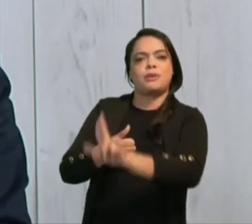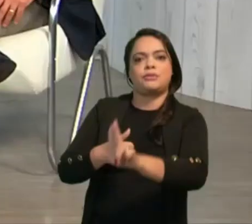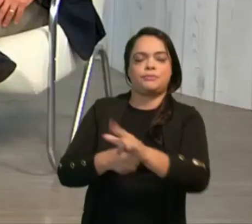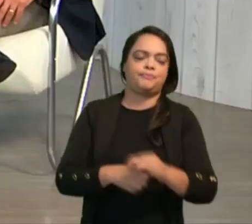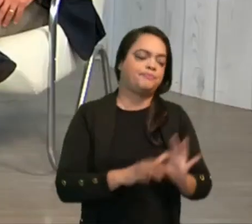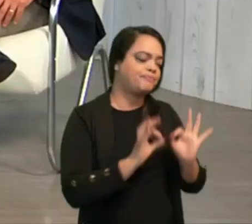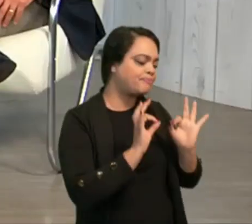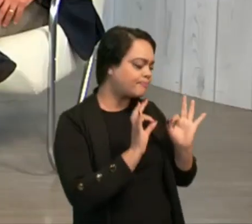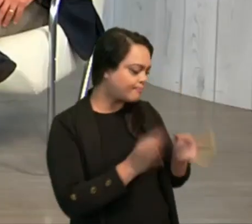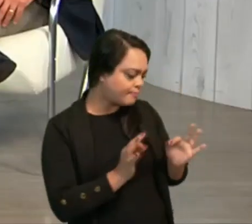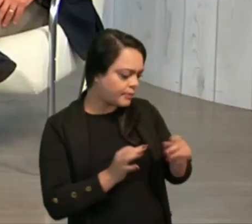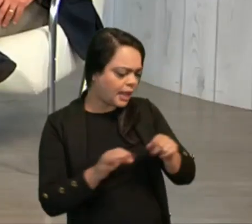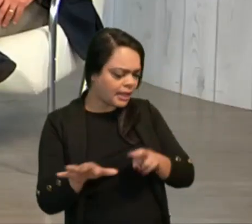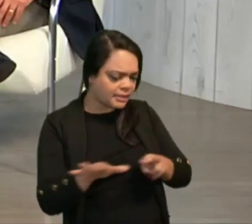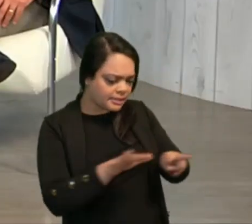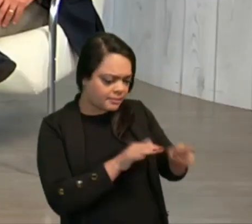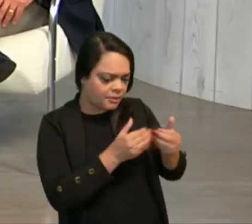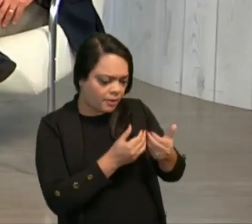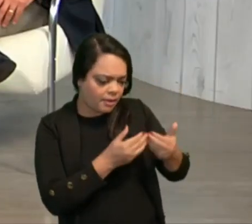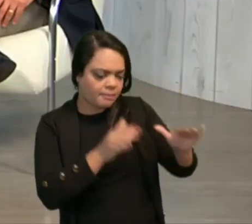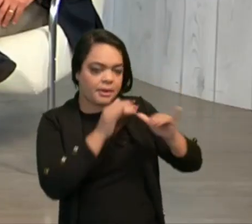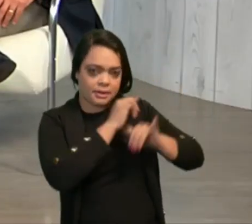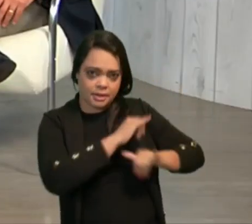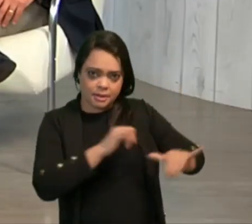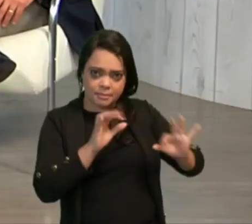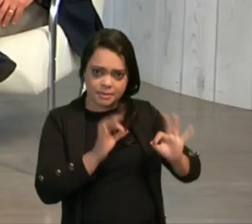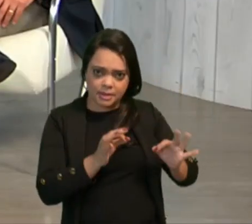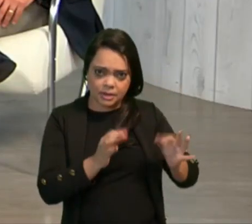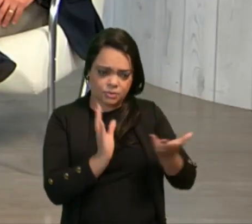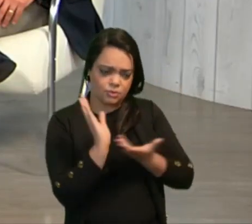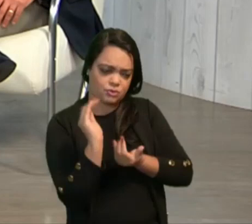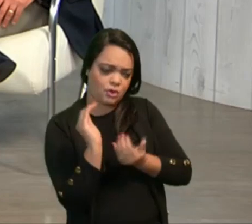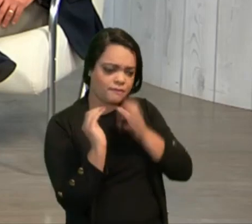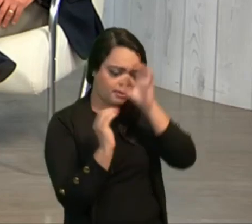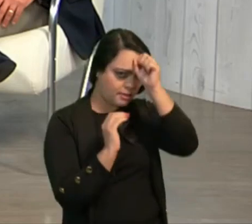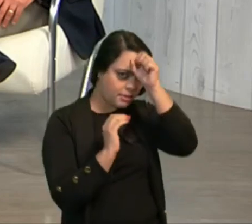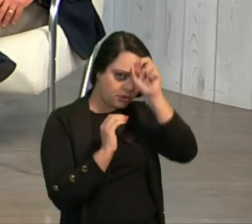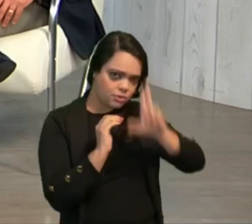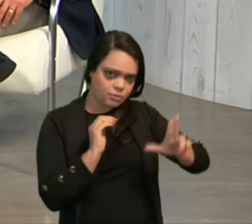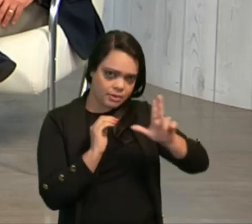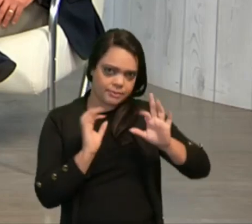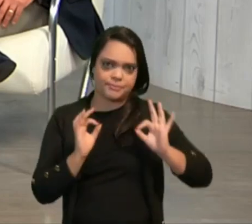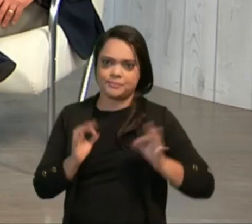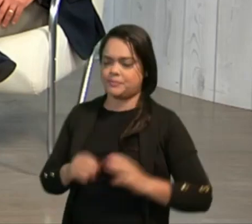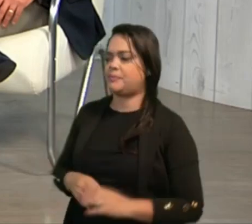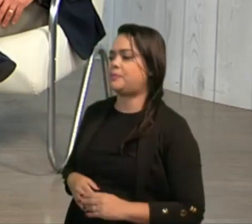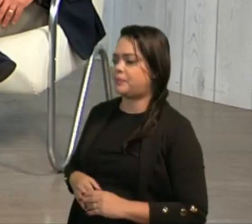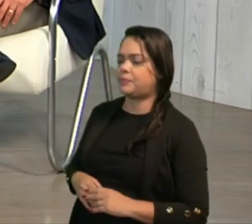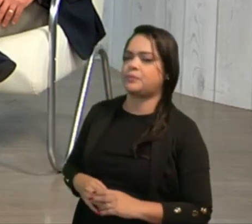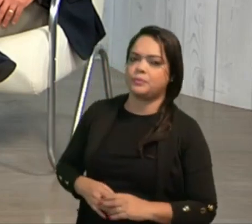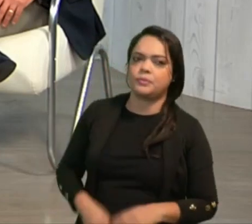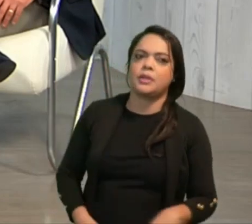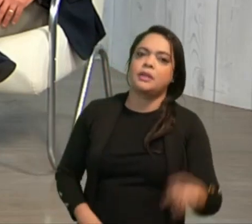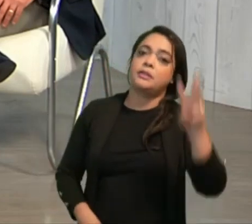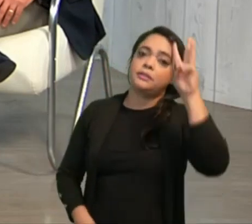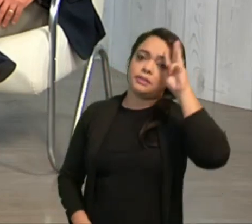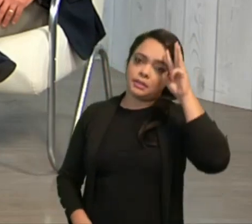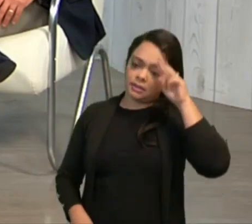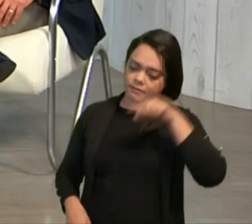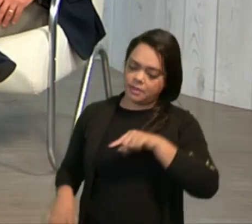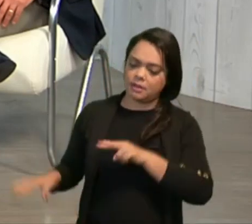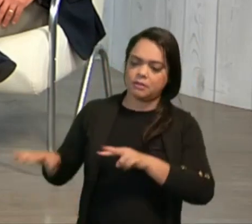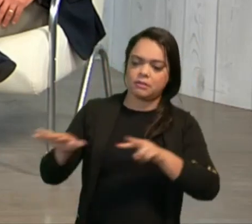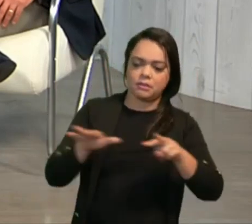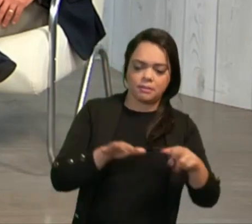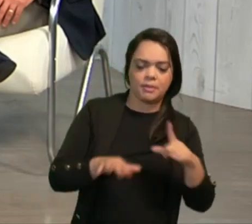Exatamente. E essa semana foi lançada a campanha também, Jovem Aprendizes, Uberlândia. Exato. Durante, na terça-feira dessa semana,